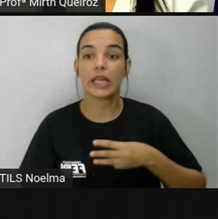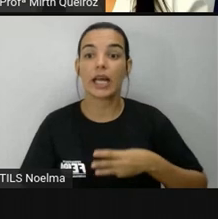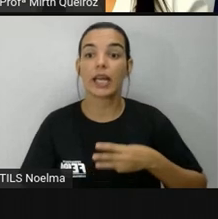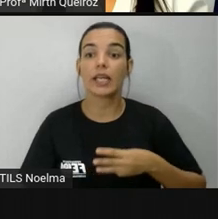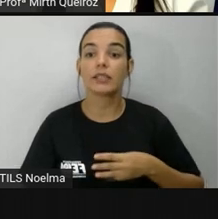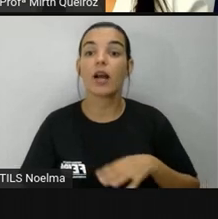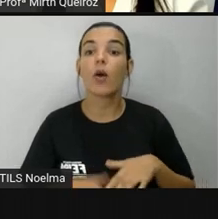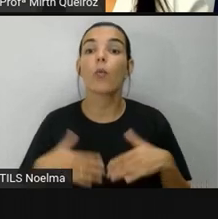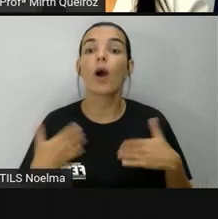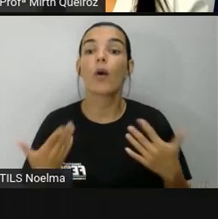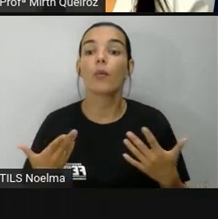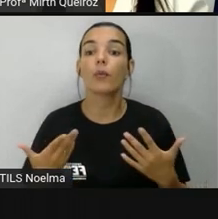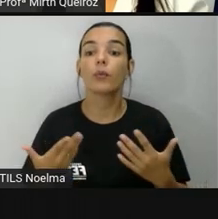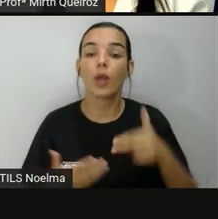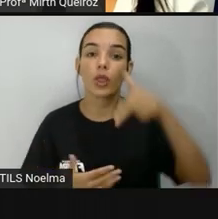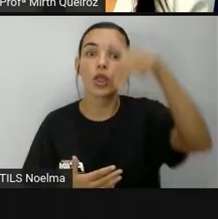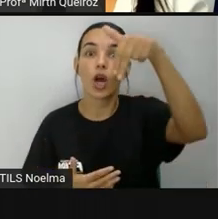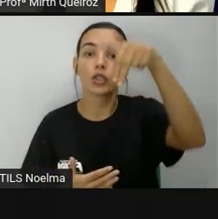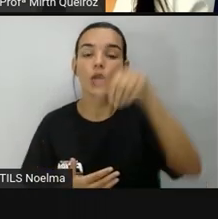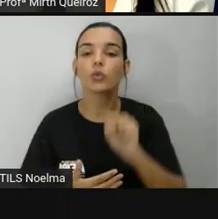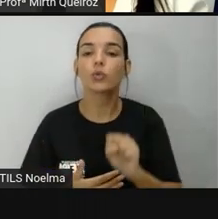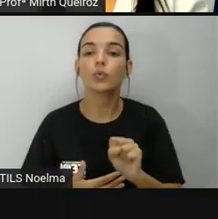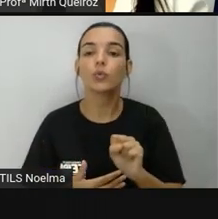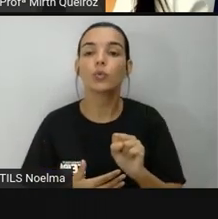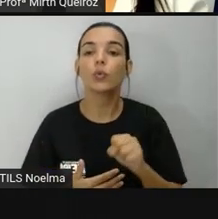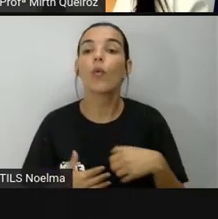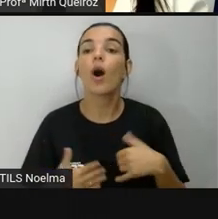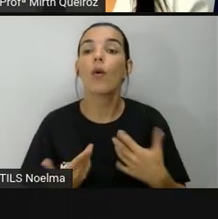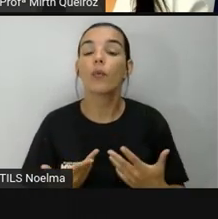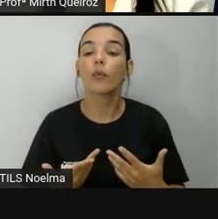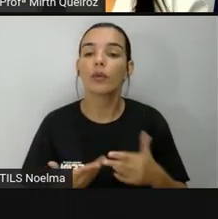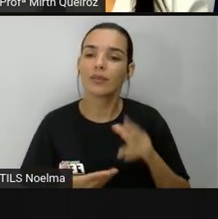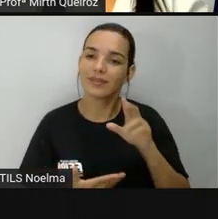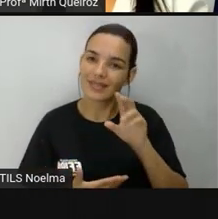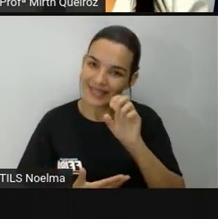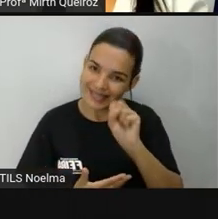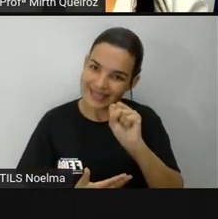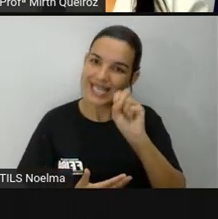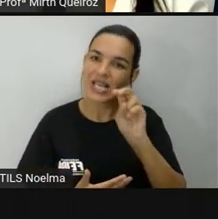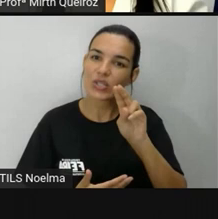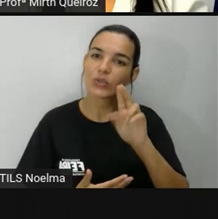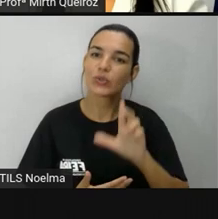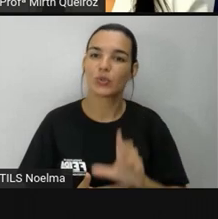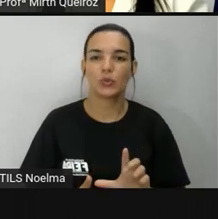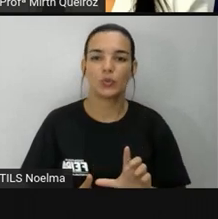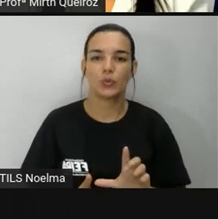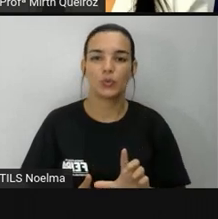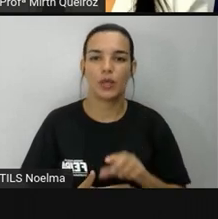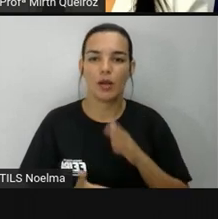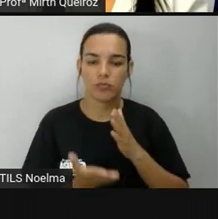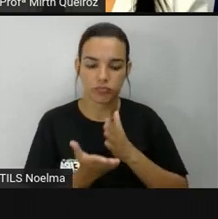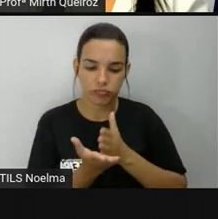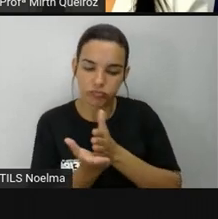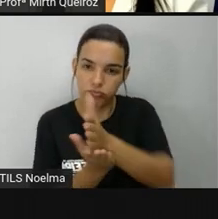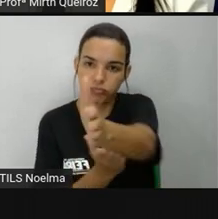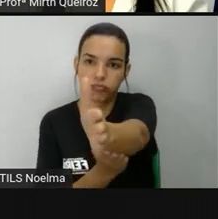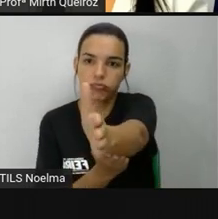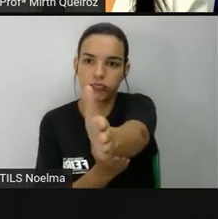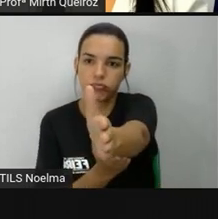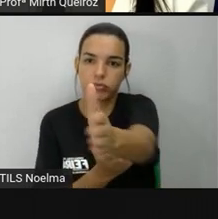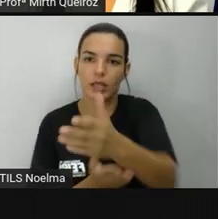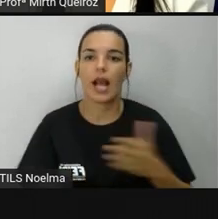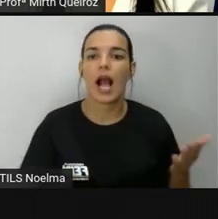para que direção? Norte ou sul? Para a direção sul, não é? A gente tem aí